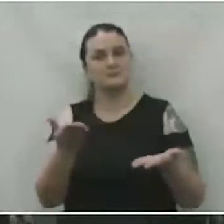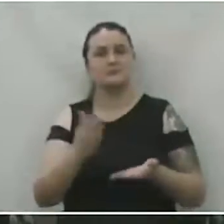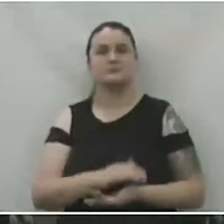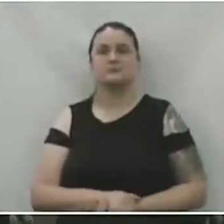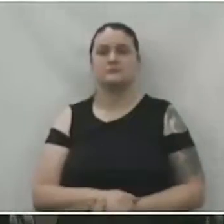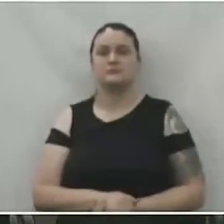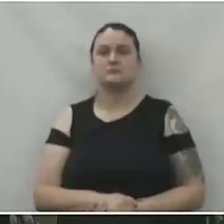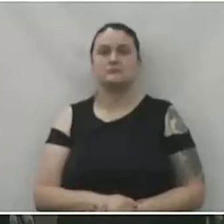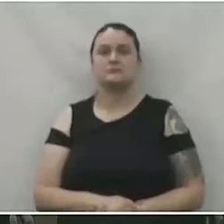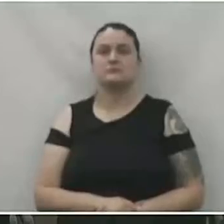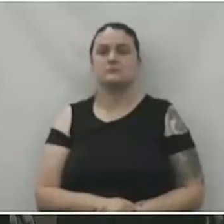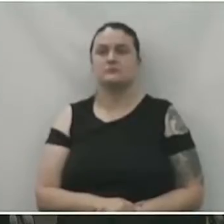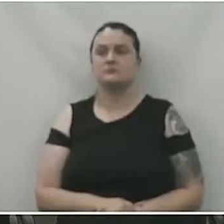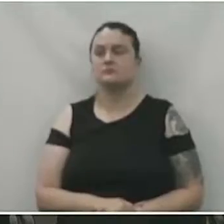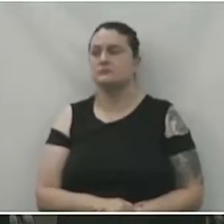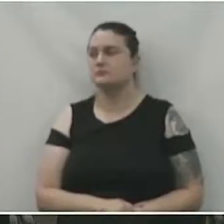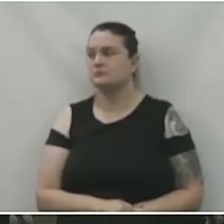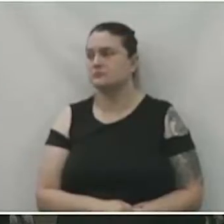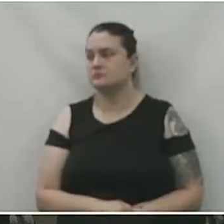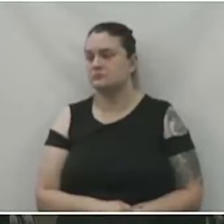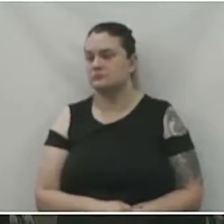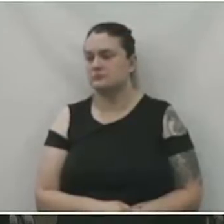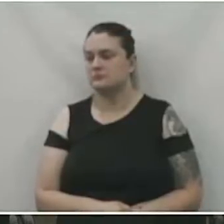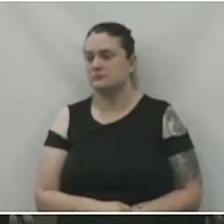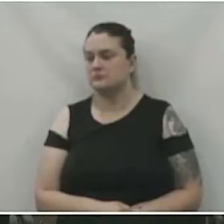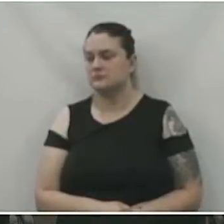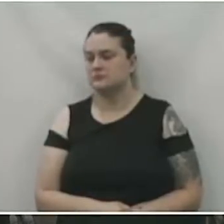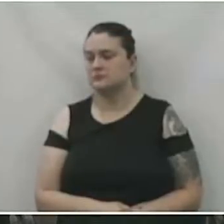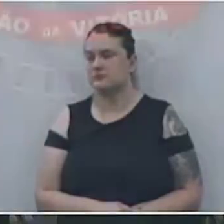Música Música